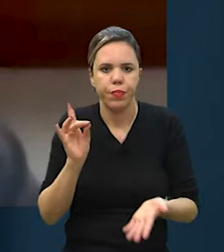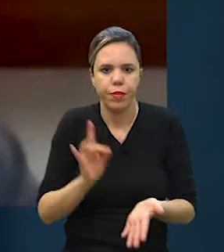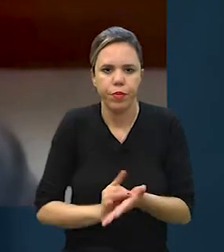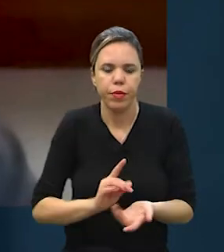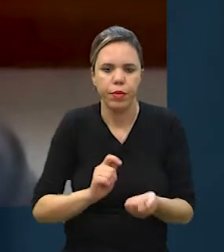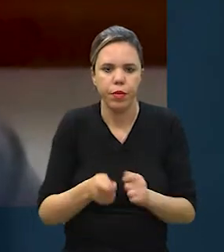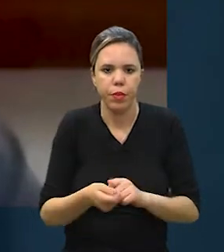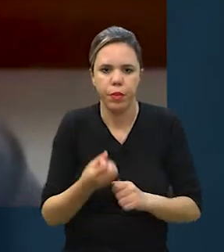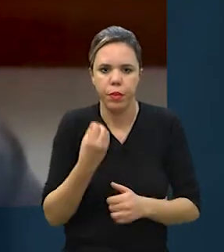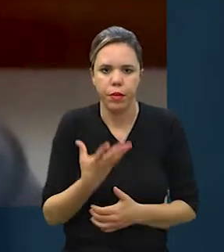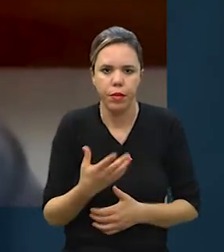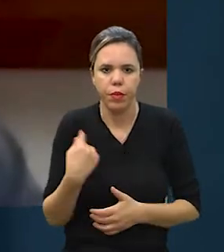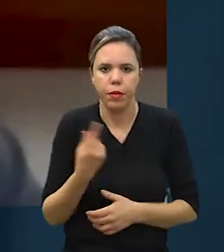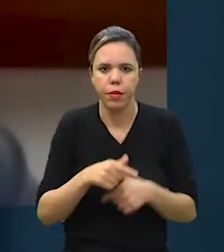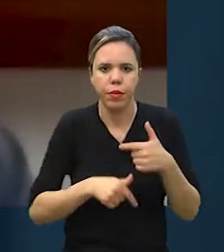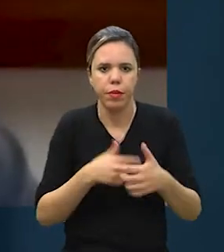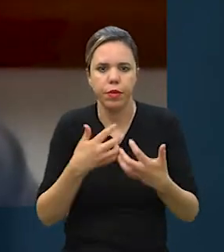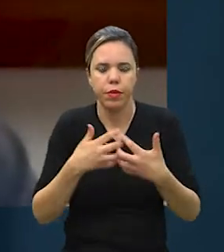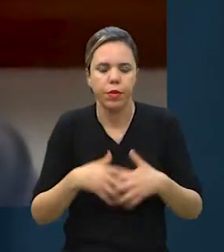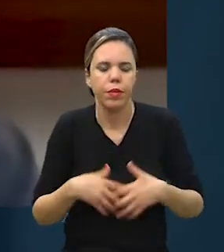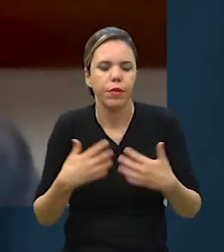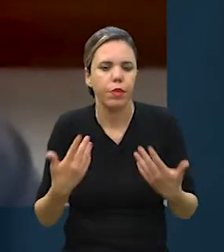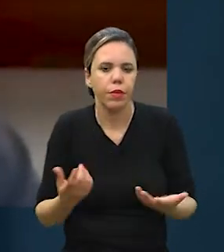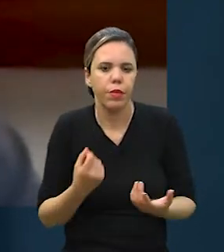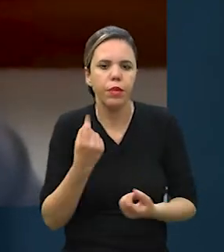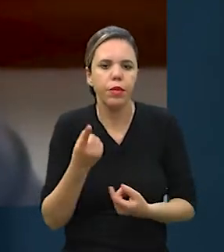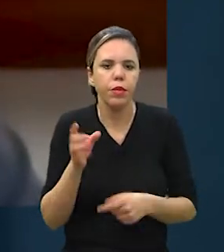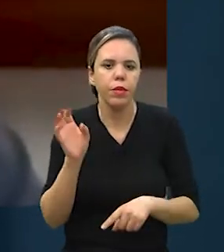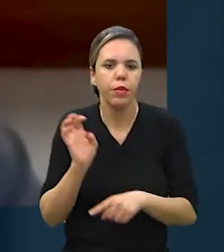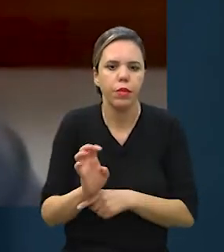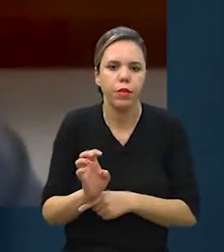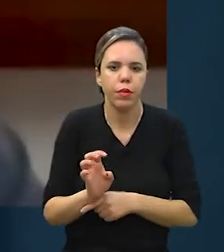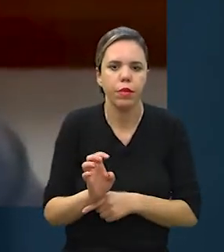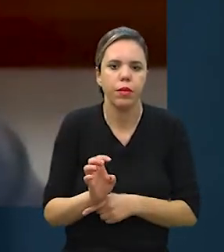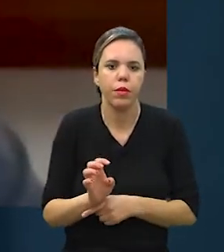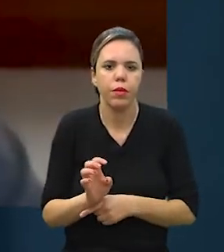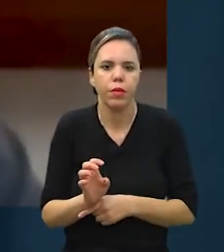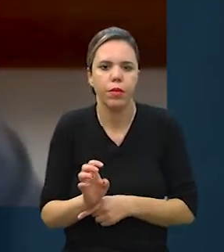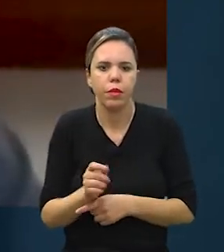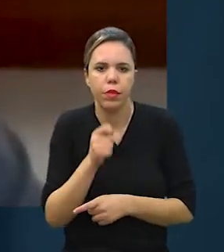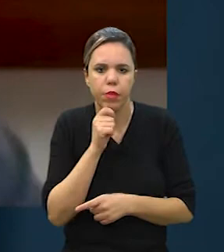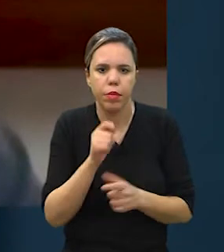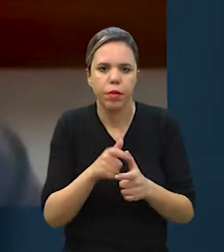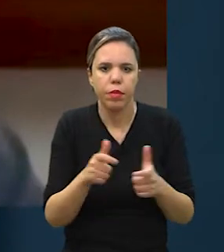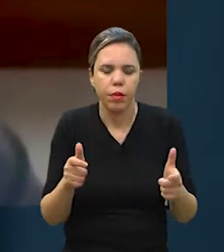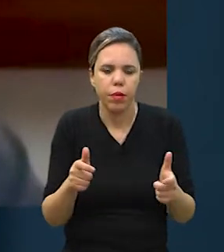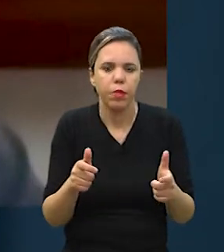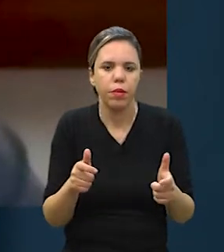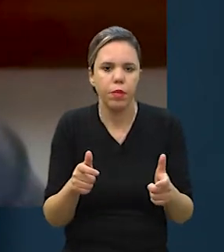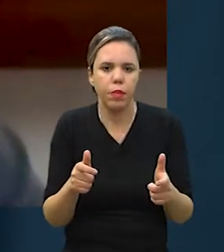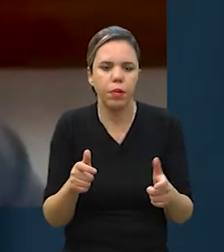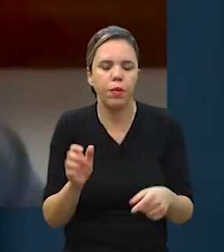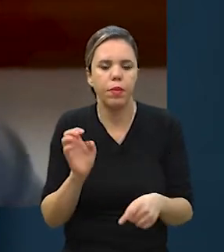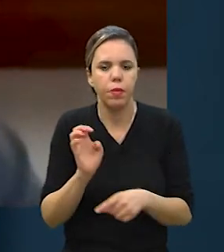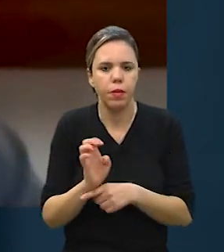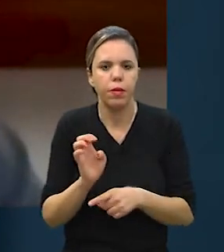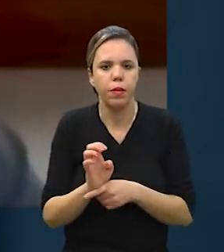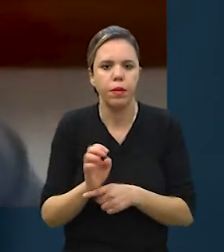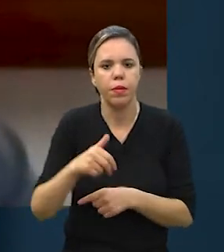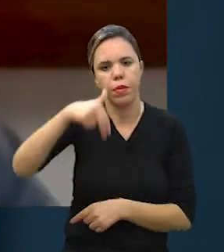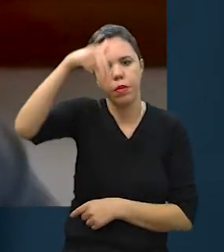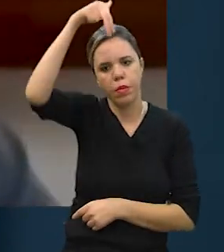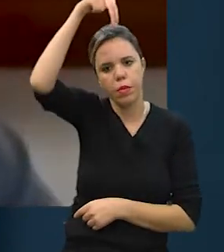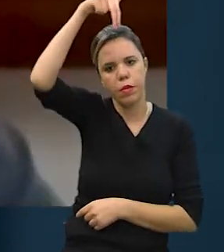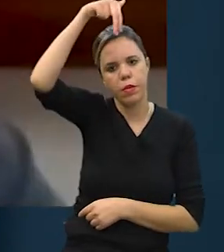que realmente se adequem muito bem ao nosso trabalho. Alguns estados que ainda estão em crescimento, como alguns